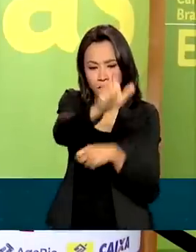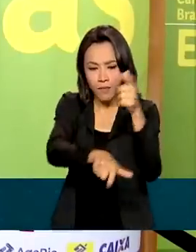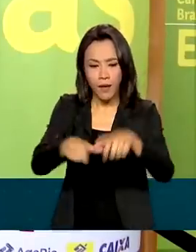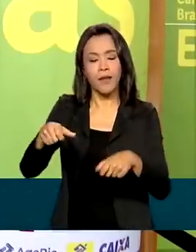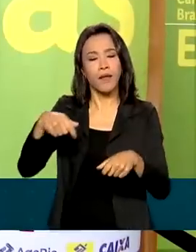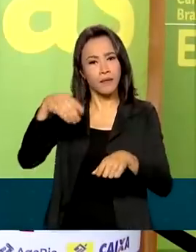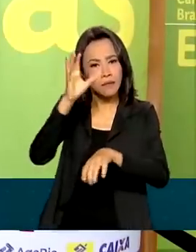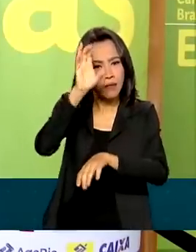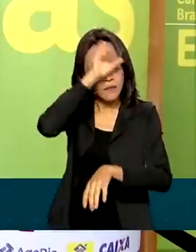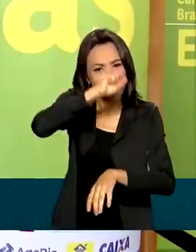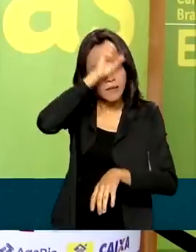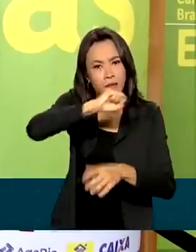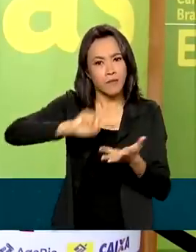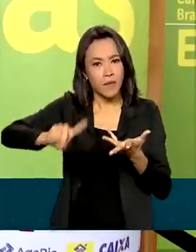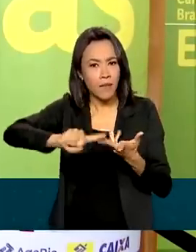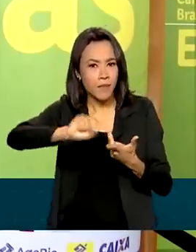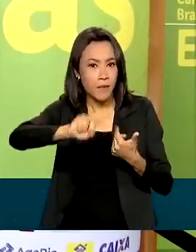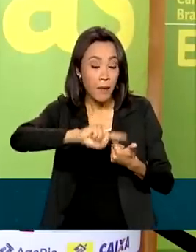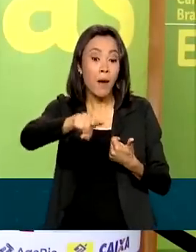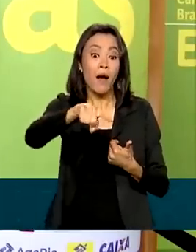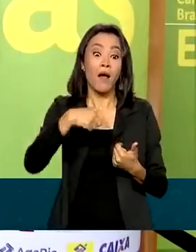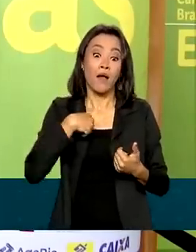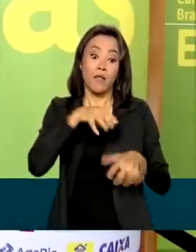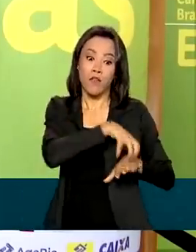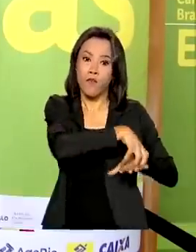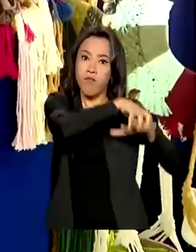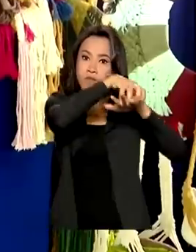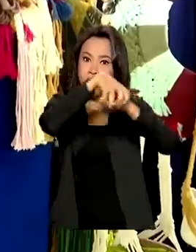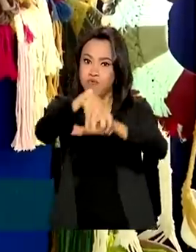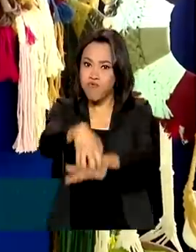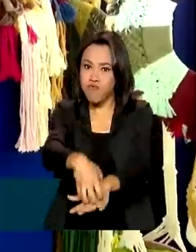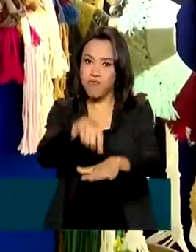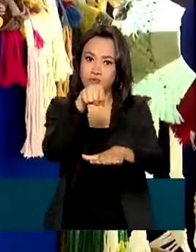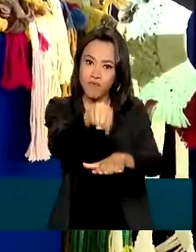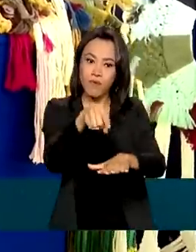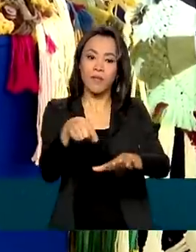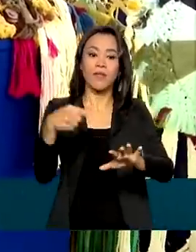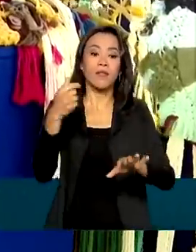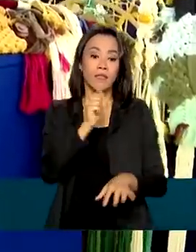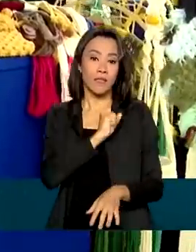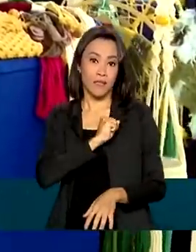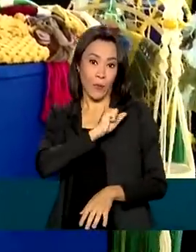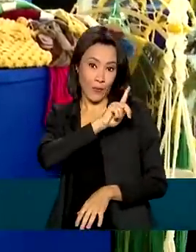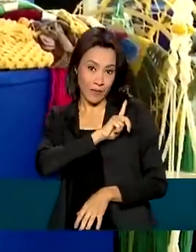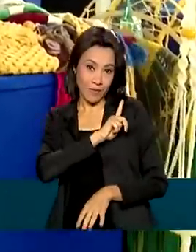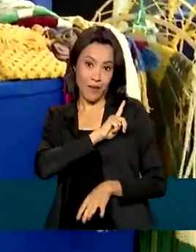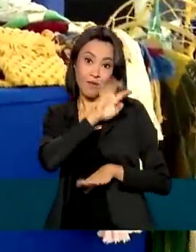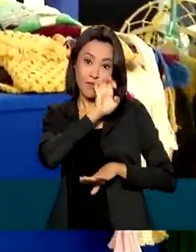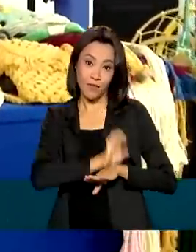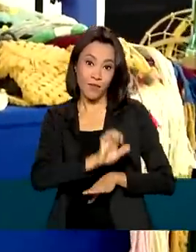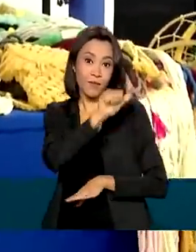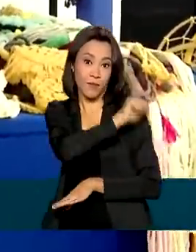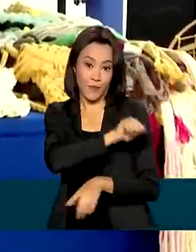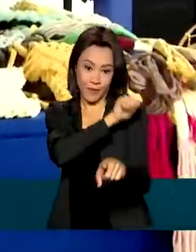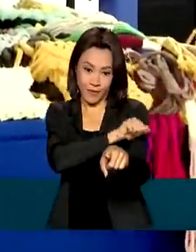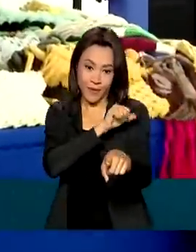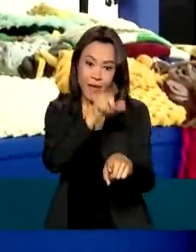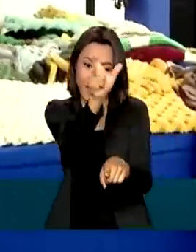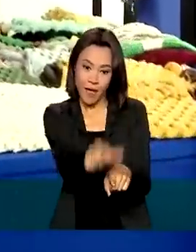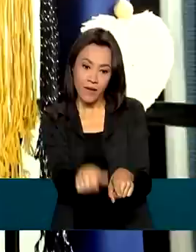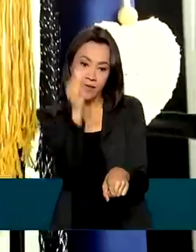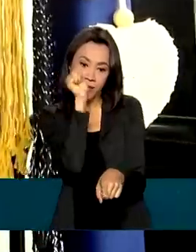Caravana Brasil para Elas esteve em São Gonçalo. Vivian trabalha com outras 15 mulheres na